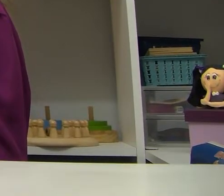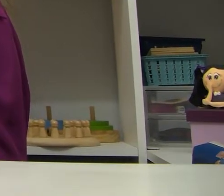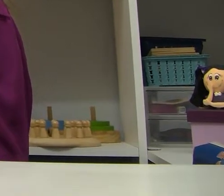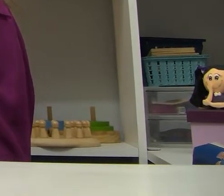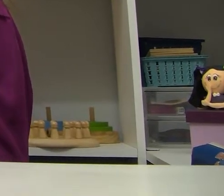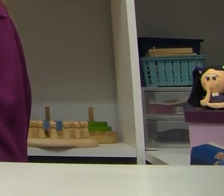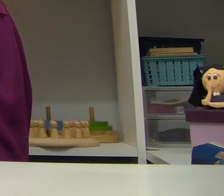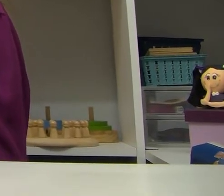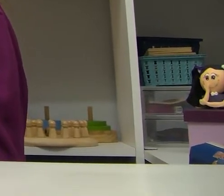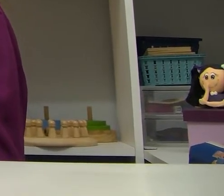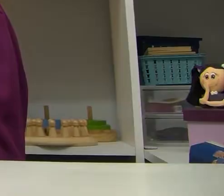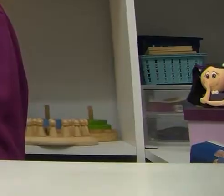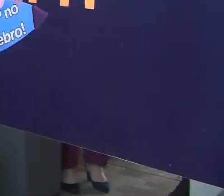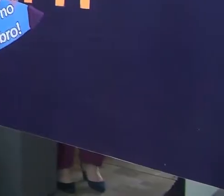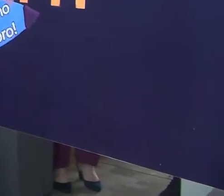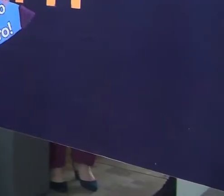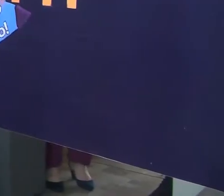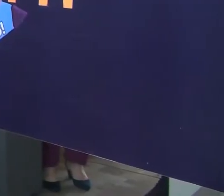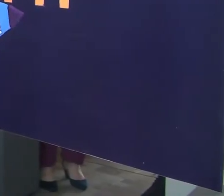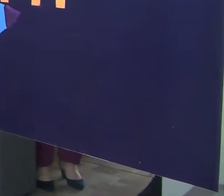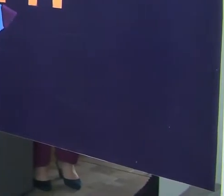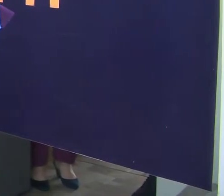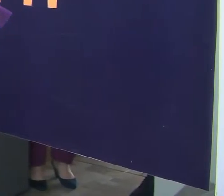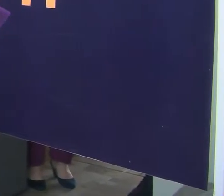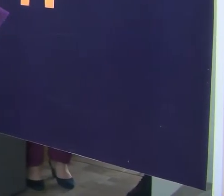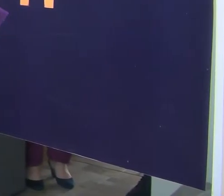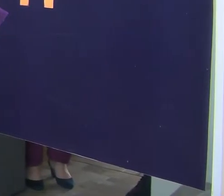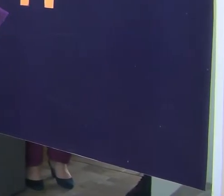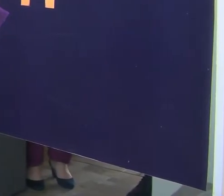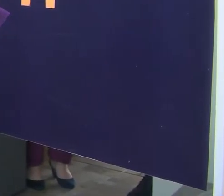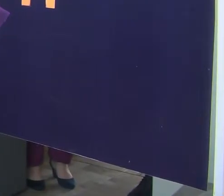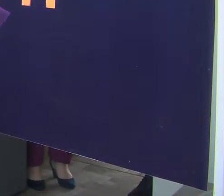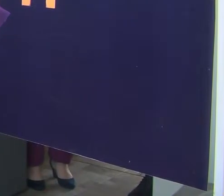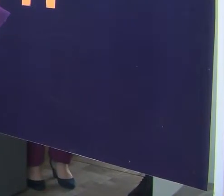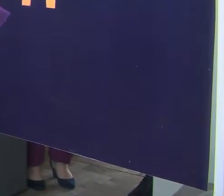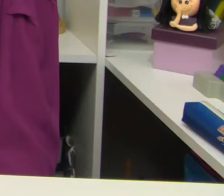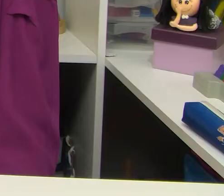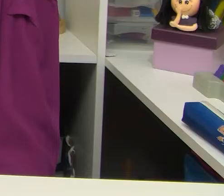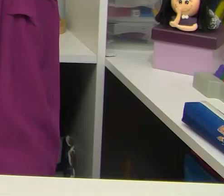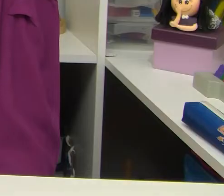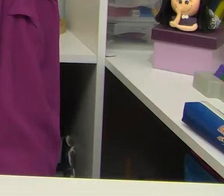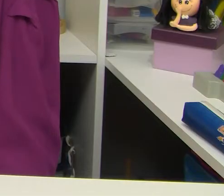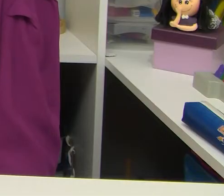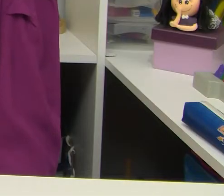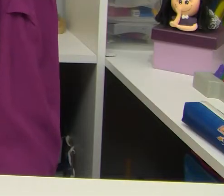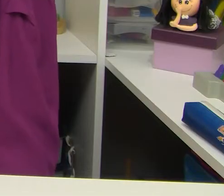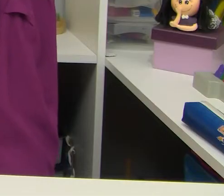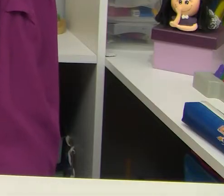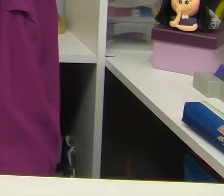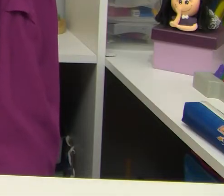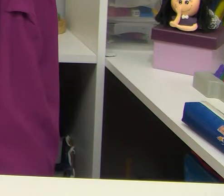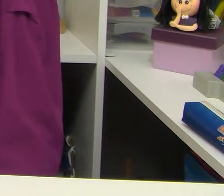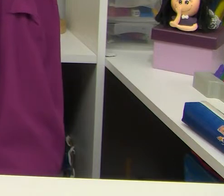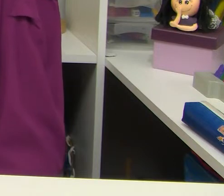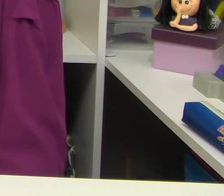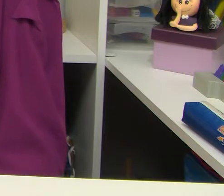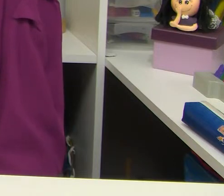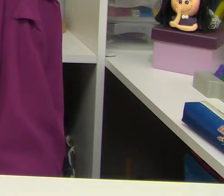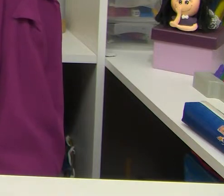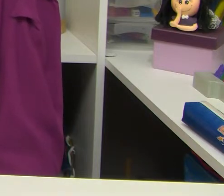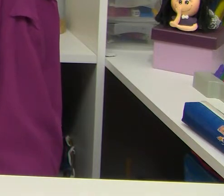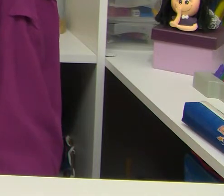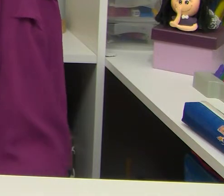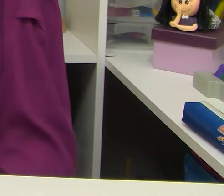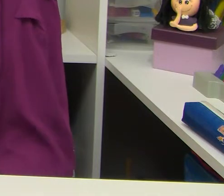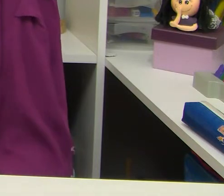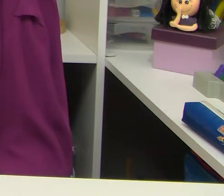experiência como empreendedora e enumera os benefícios em ser sua própria chefe. É a melhor experiência da minha vida por várias questões.